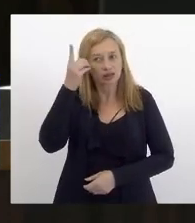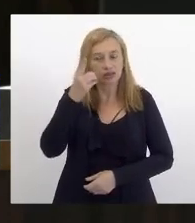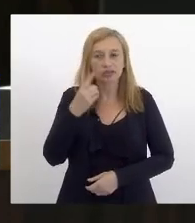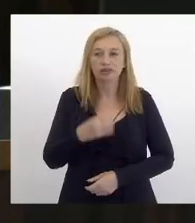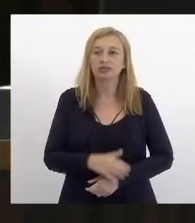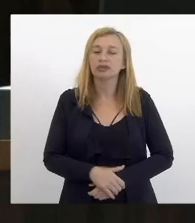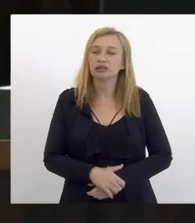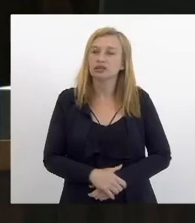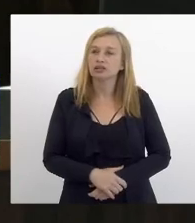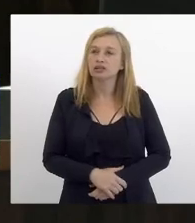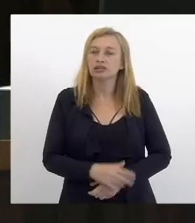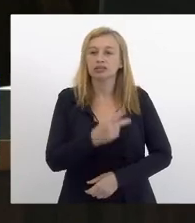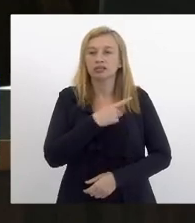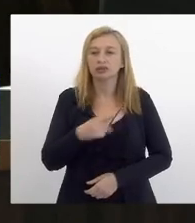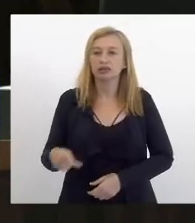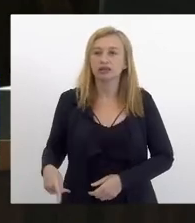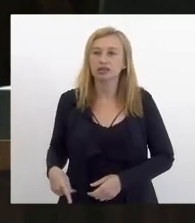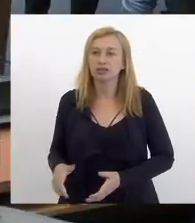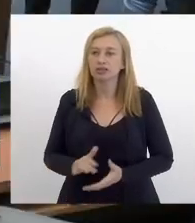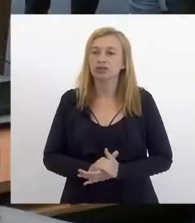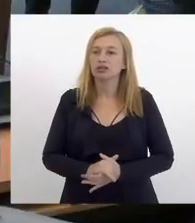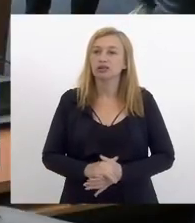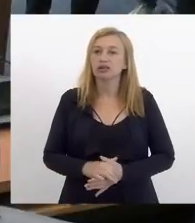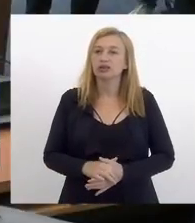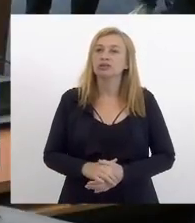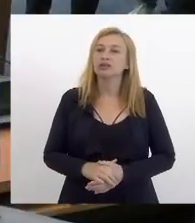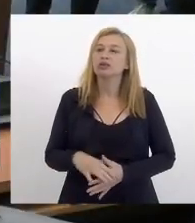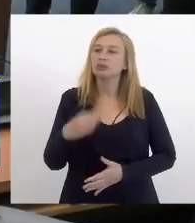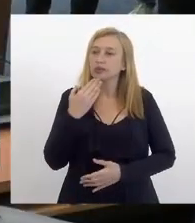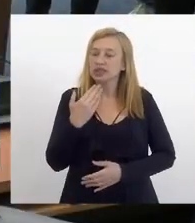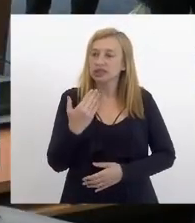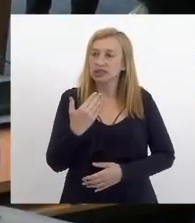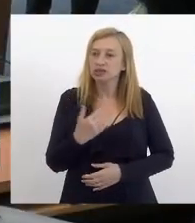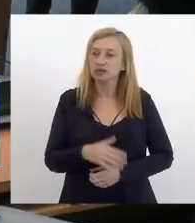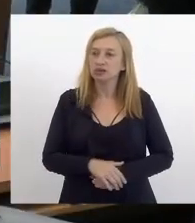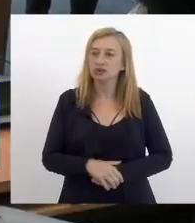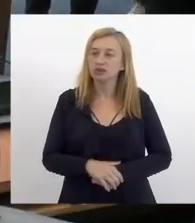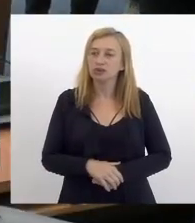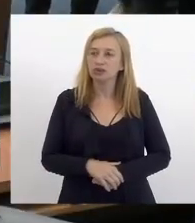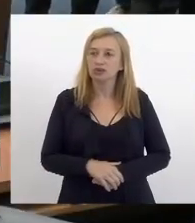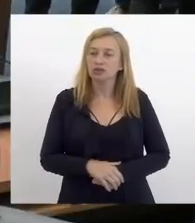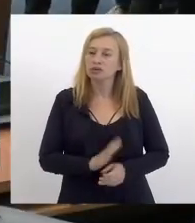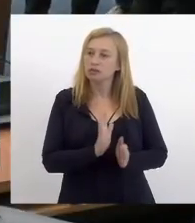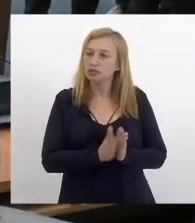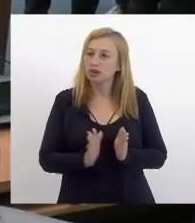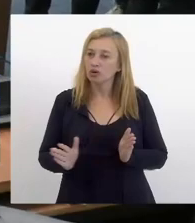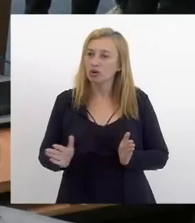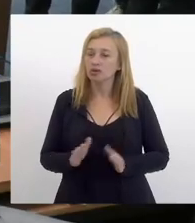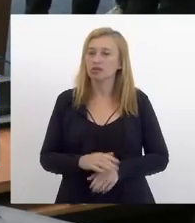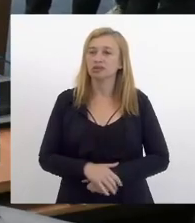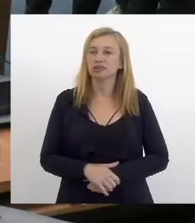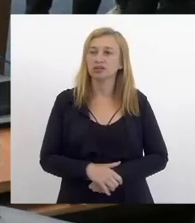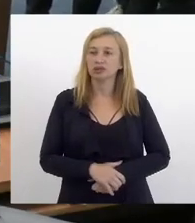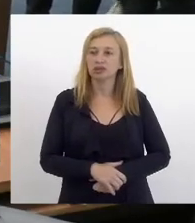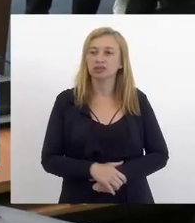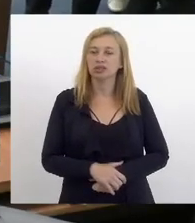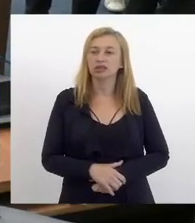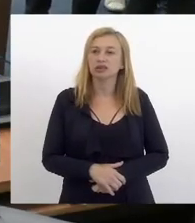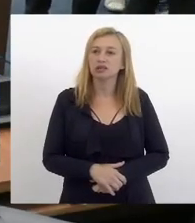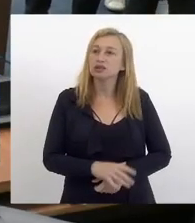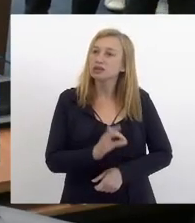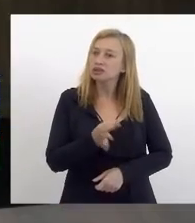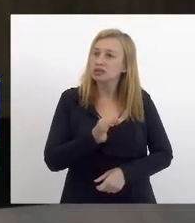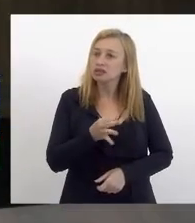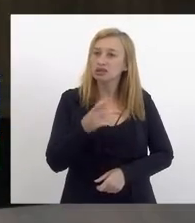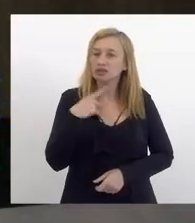presidenta eu tinha feito pedido uma pela ordem aqui para justamente